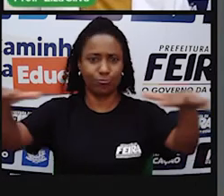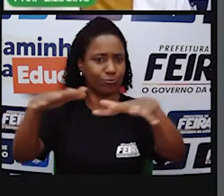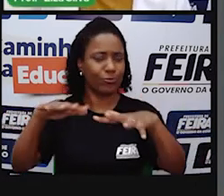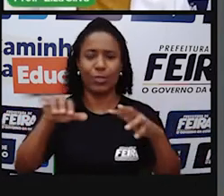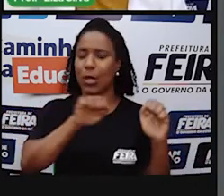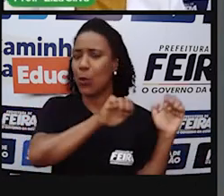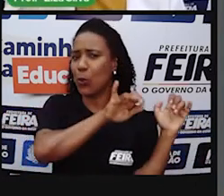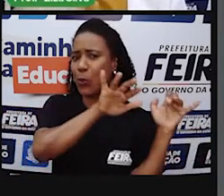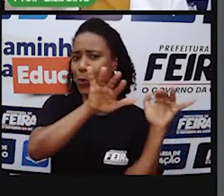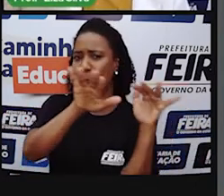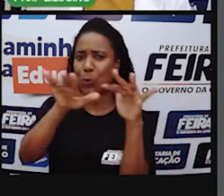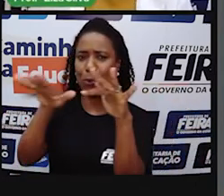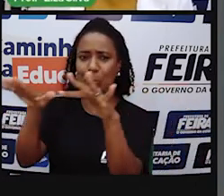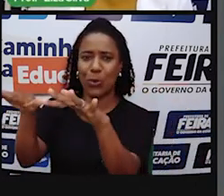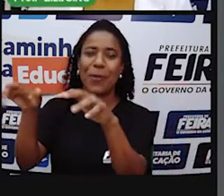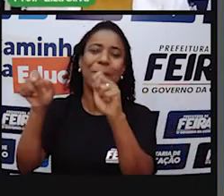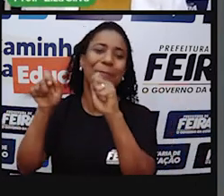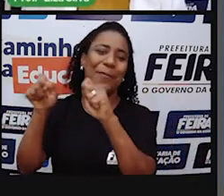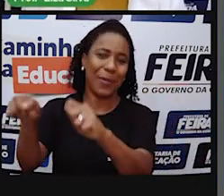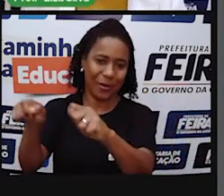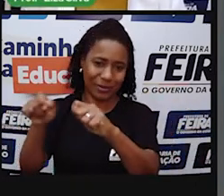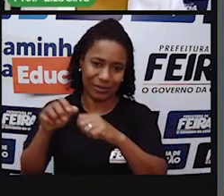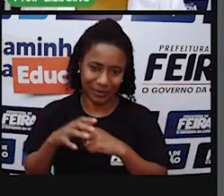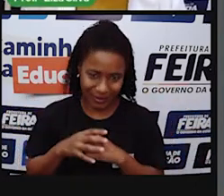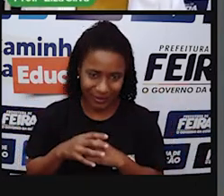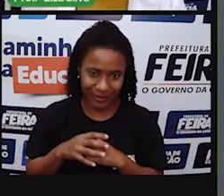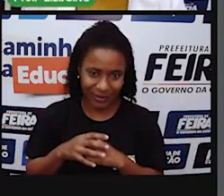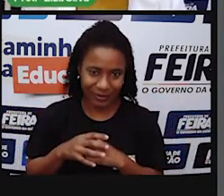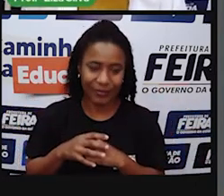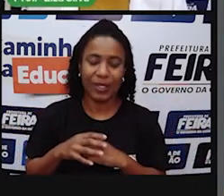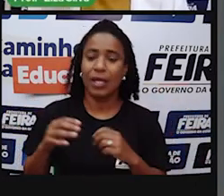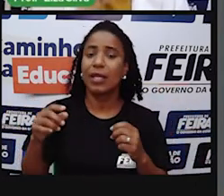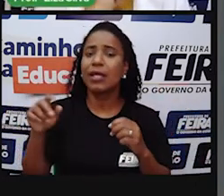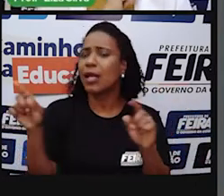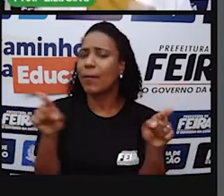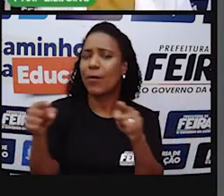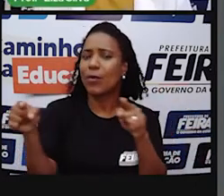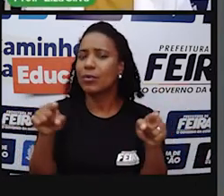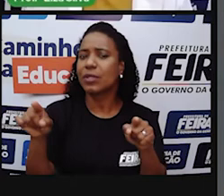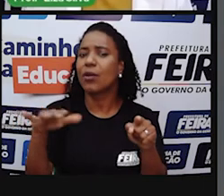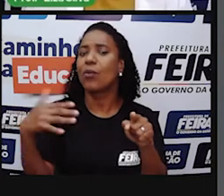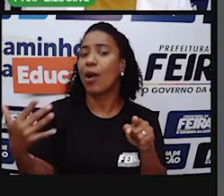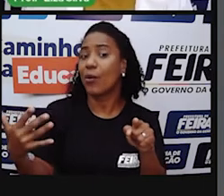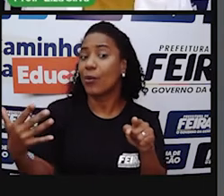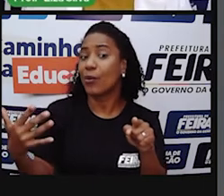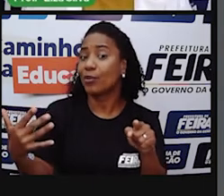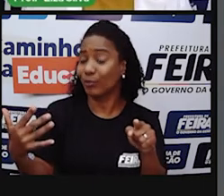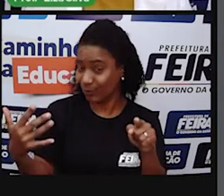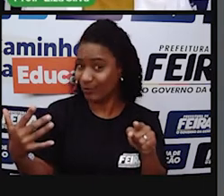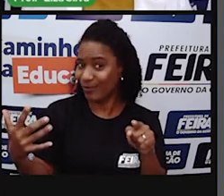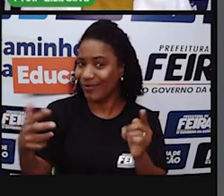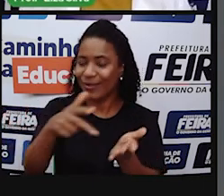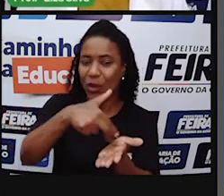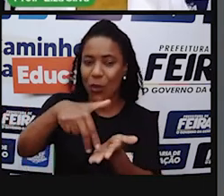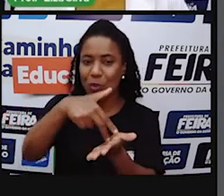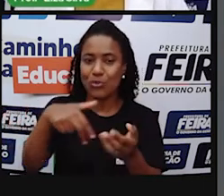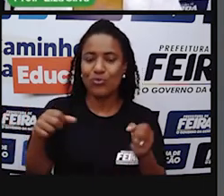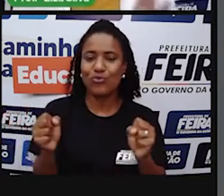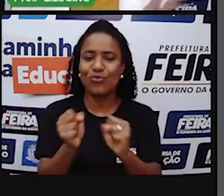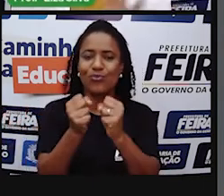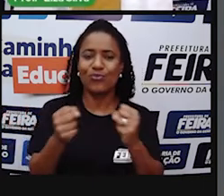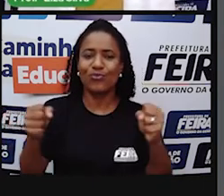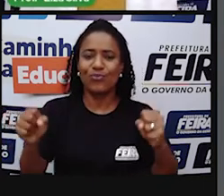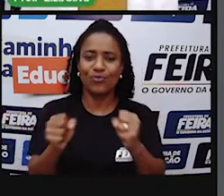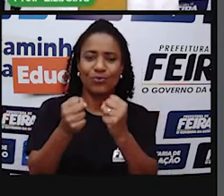escutavam e dançavam músicas de forró E aí, que é que você acha? Qual